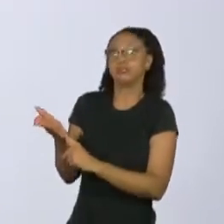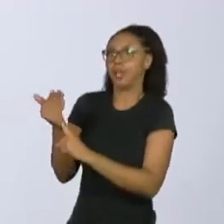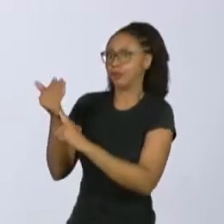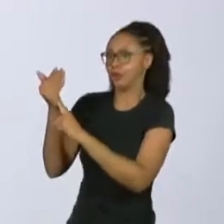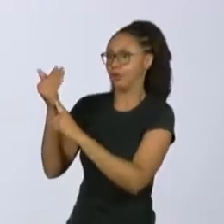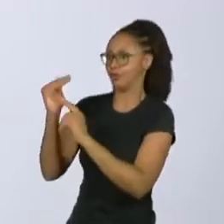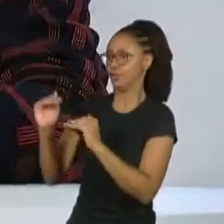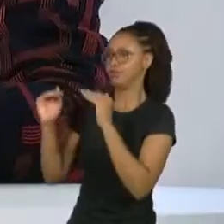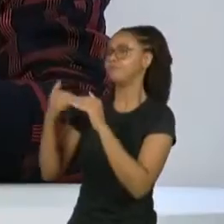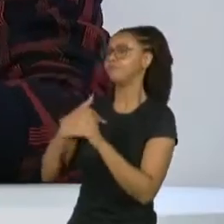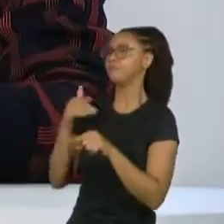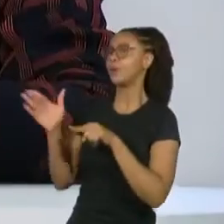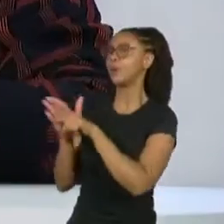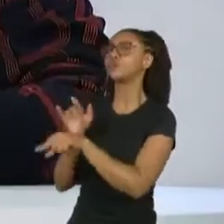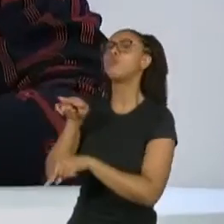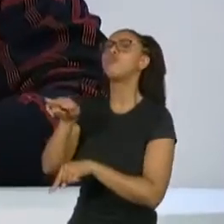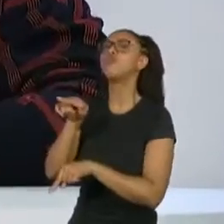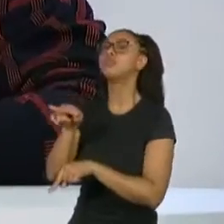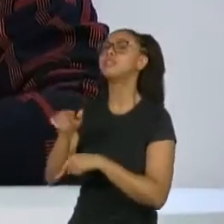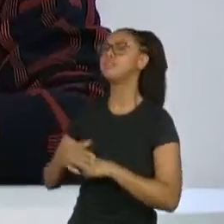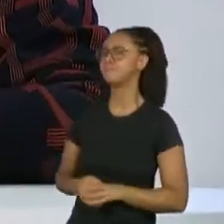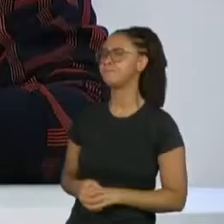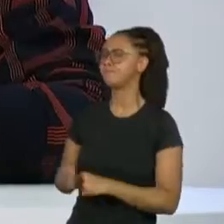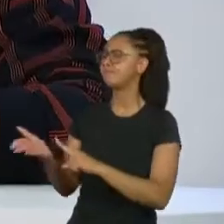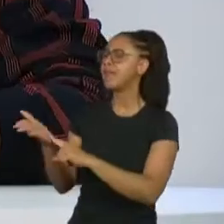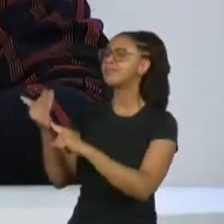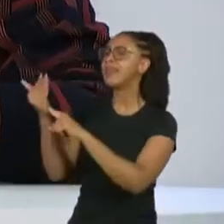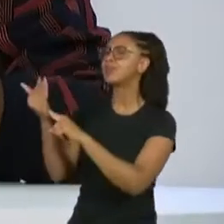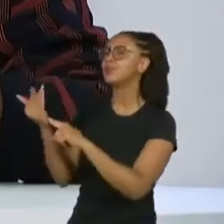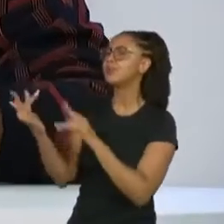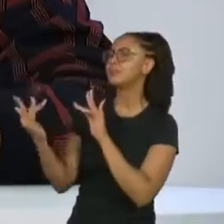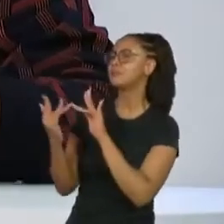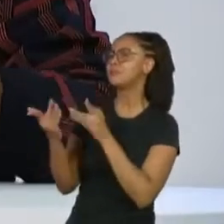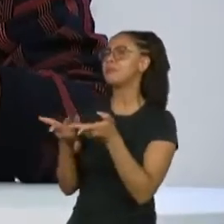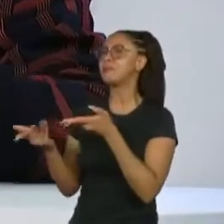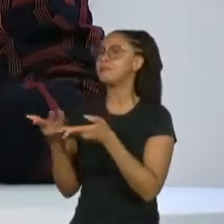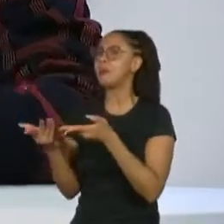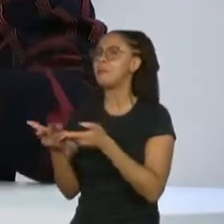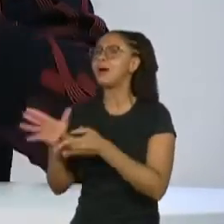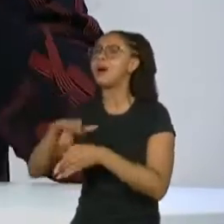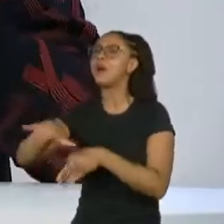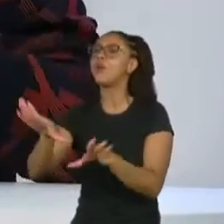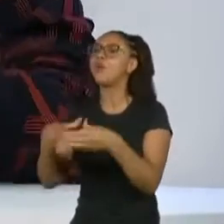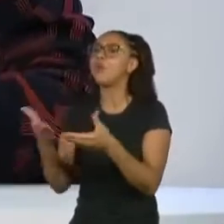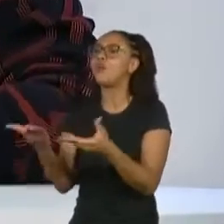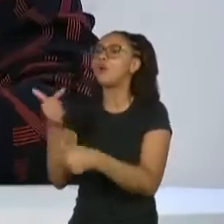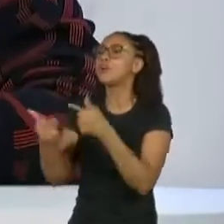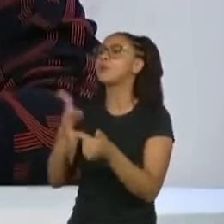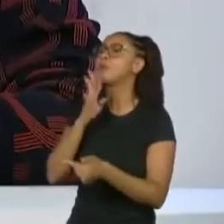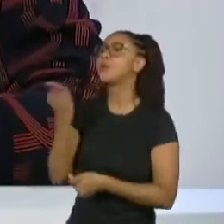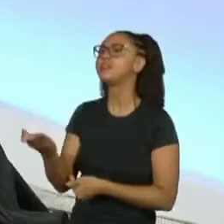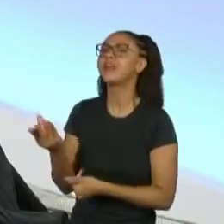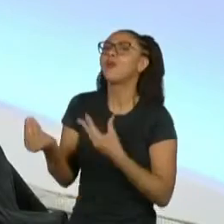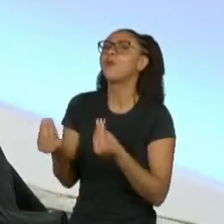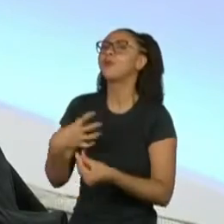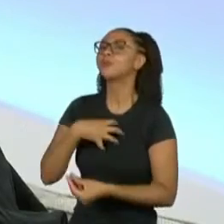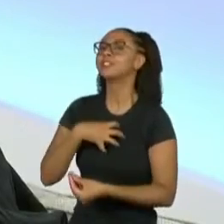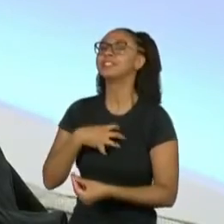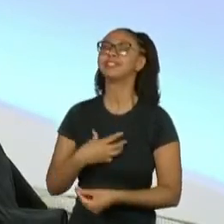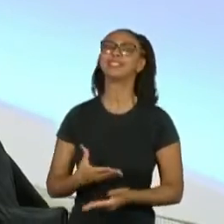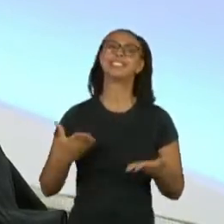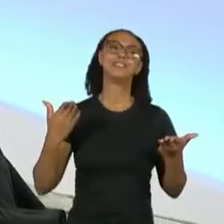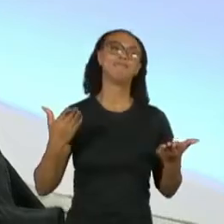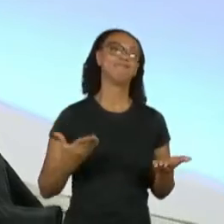e a minha pergunta é, qual é a sua relação com a tecnologia e com essa geração que está conhecendo o seu trabalho agora? Pois é,